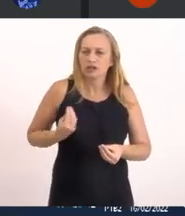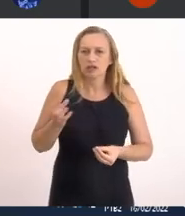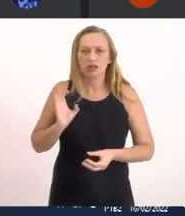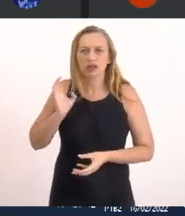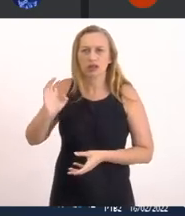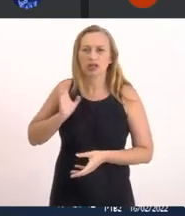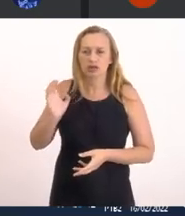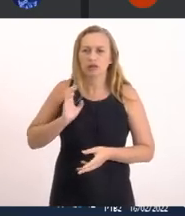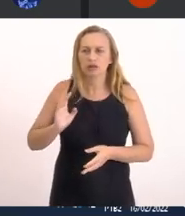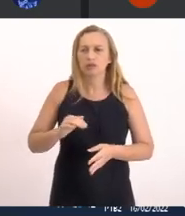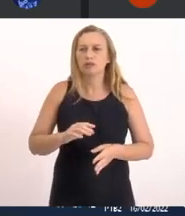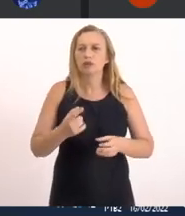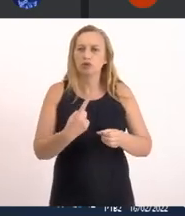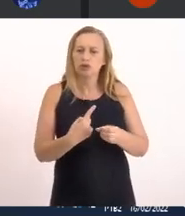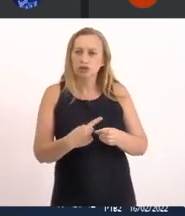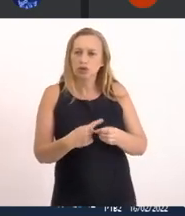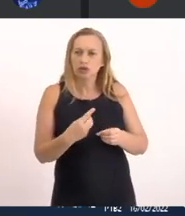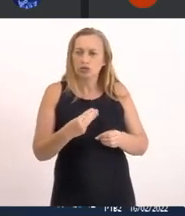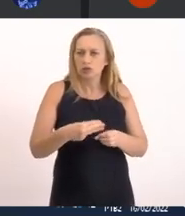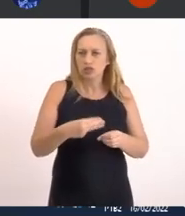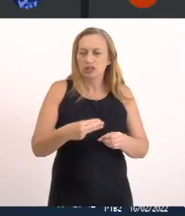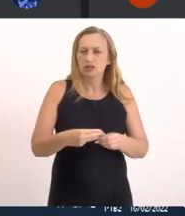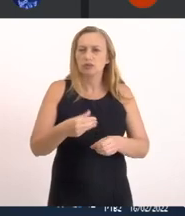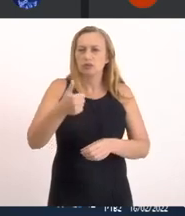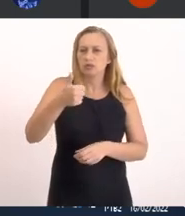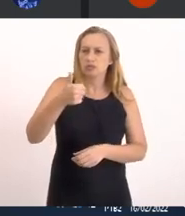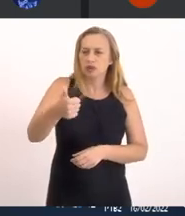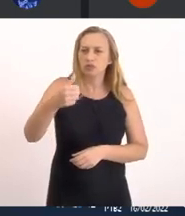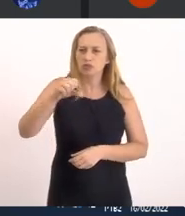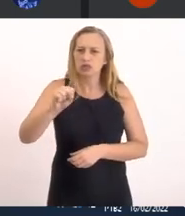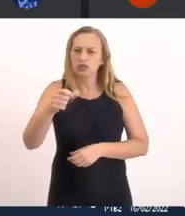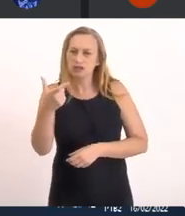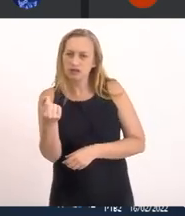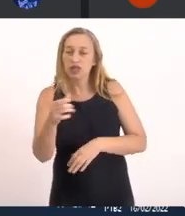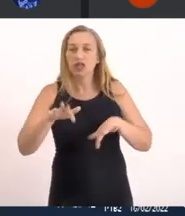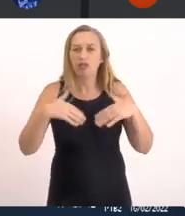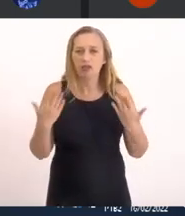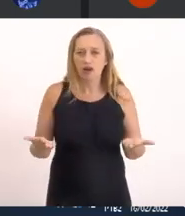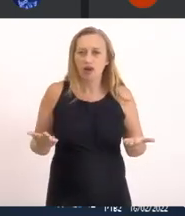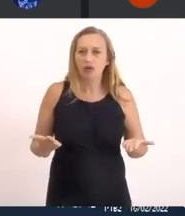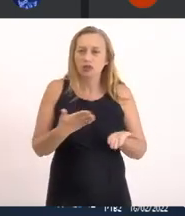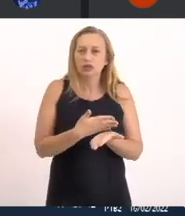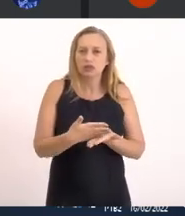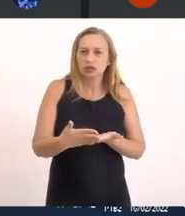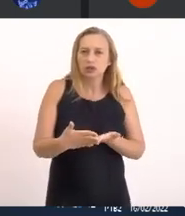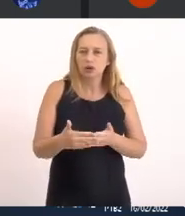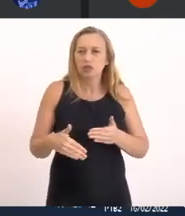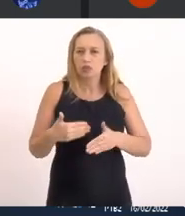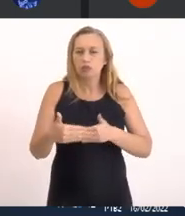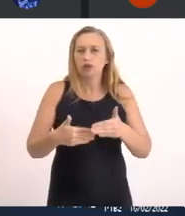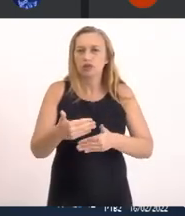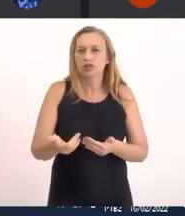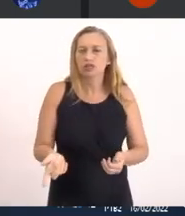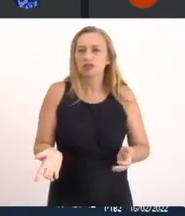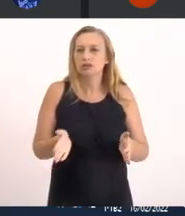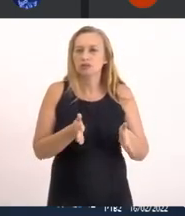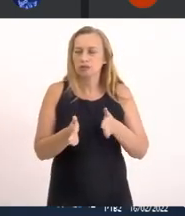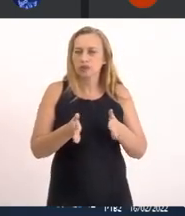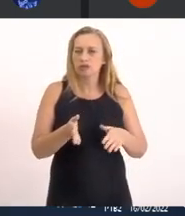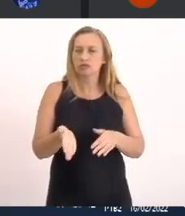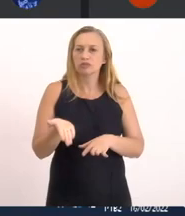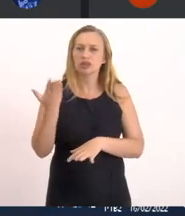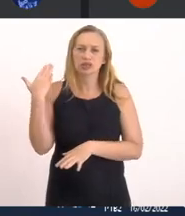Para esse município 1820 Então Iniciou Esse processo Na época Com a cela E